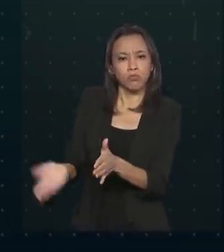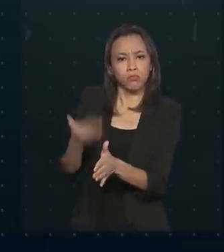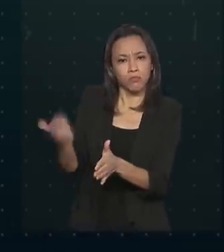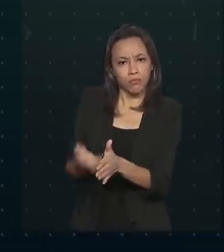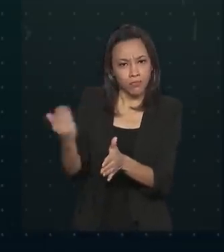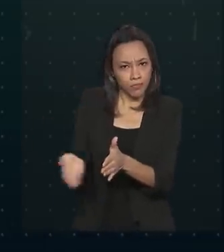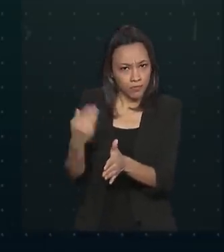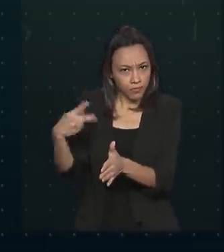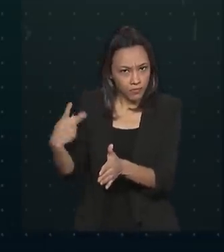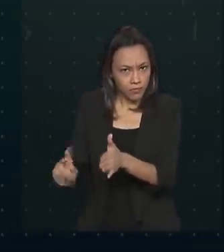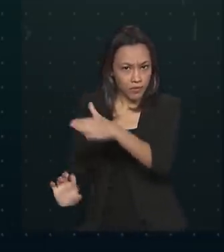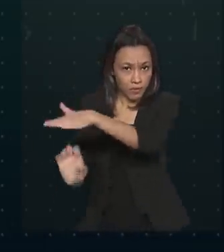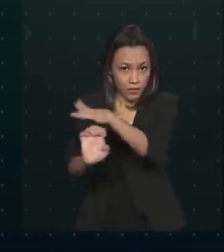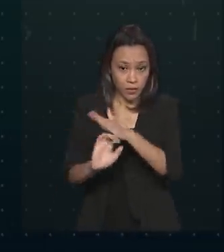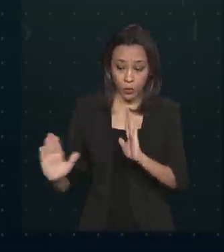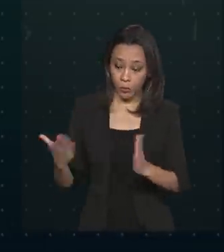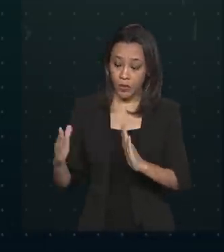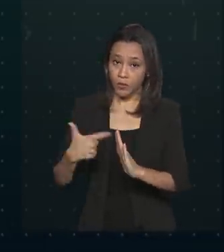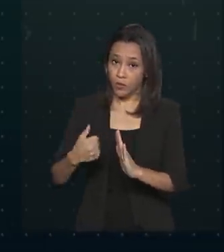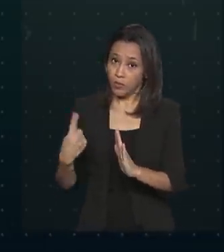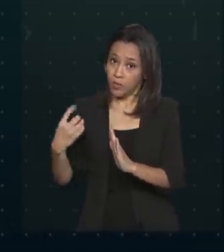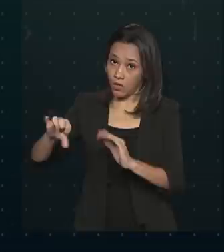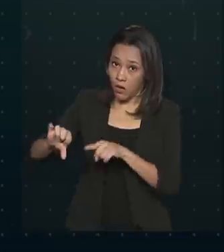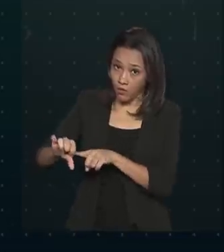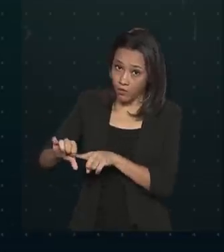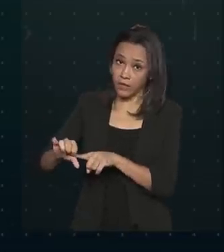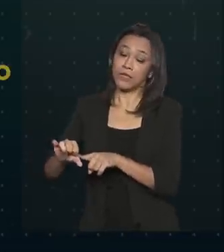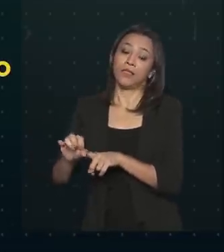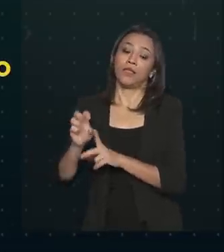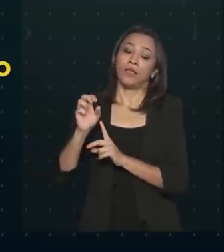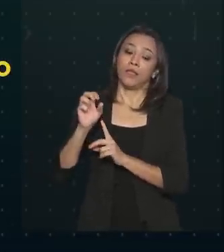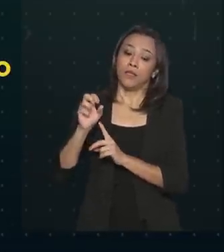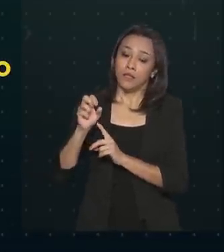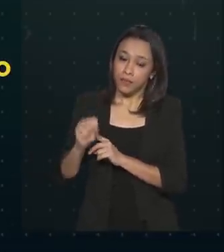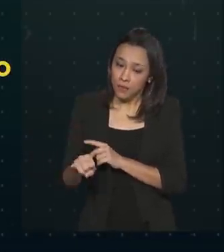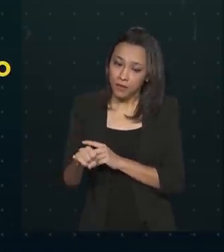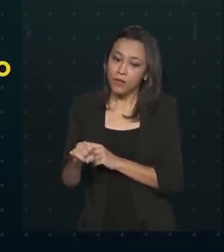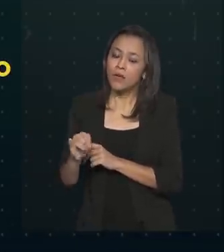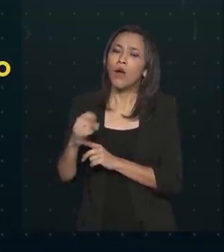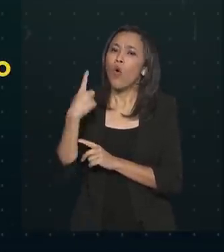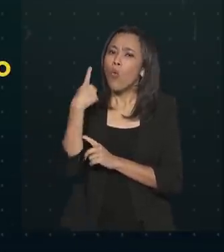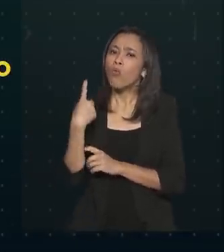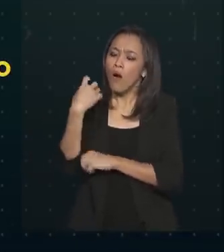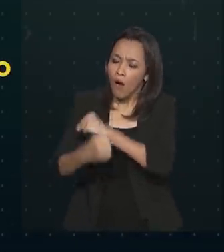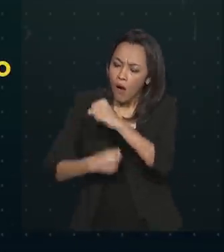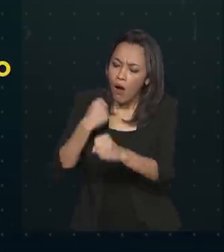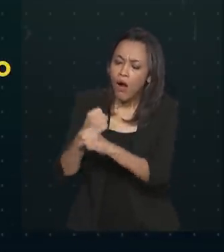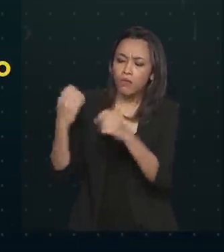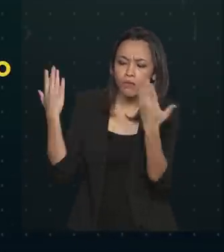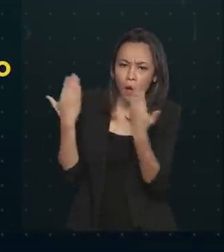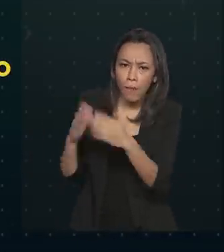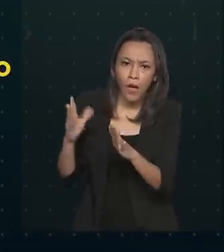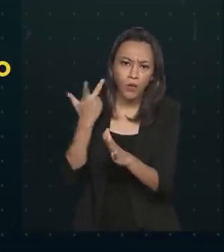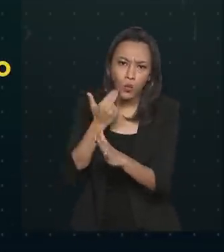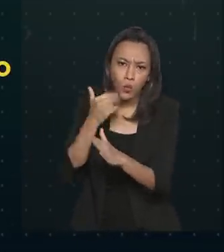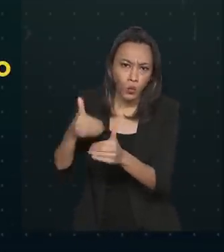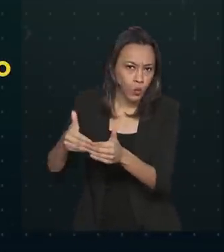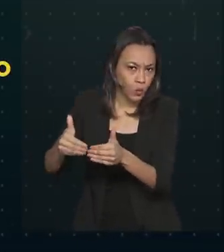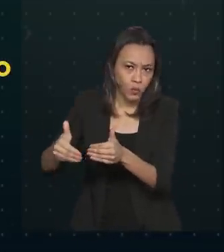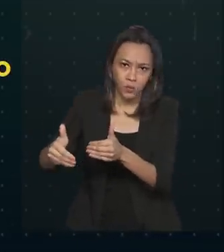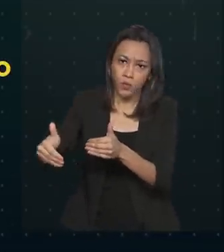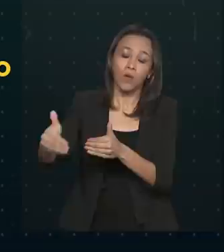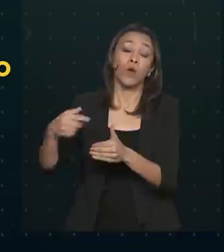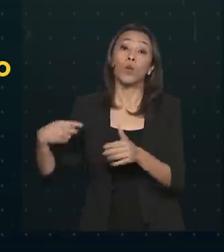obtida no ano de 2019. E caso tenha menos de um ano de funcionamento, o limite do